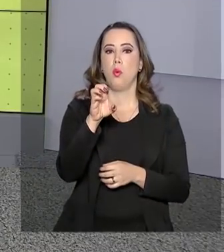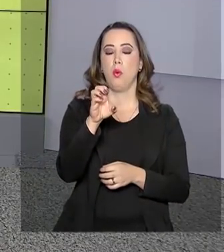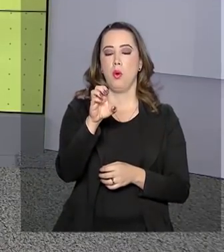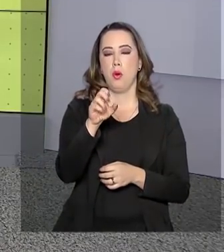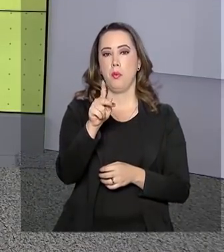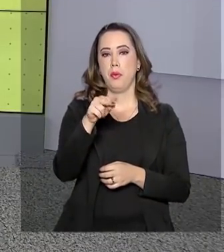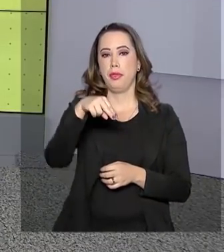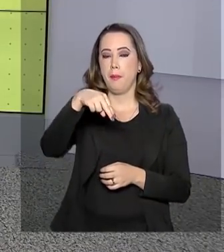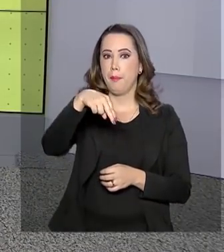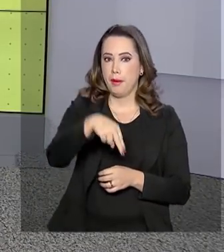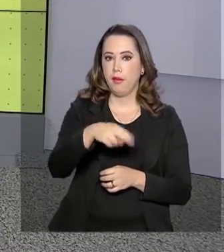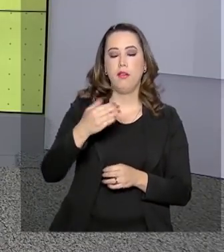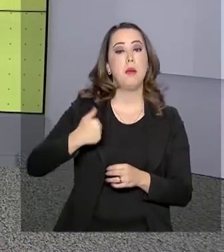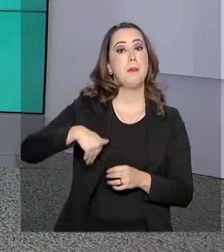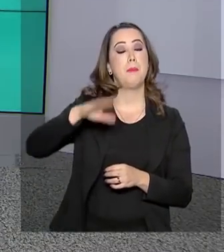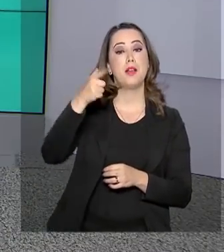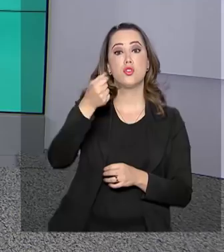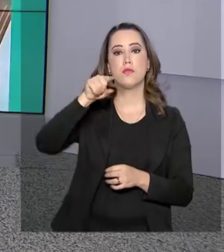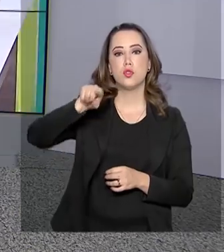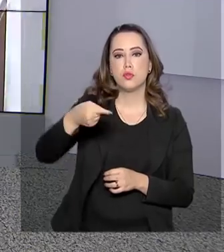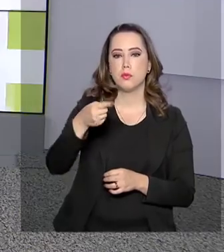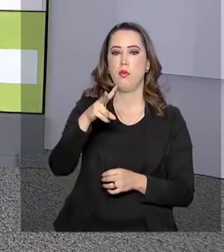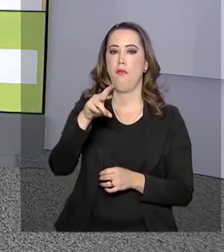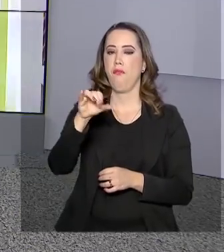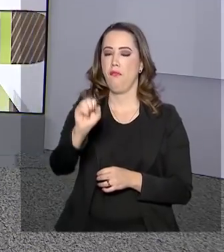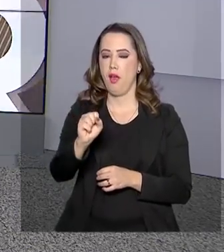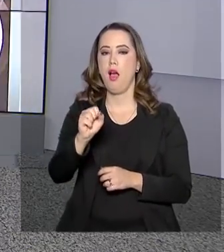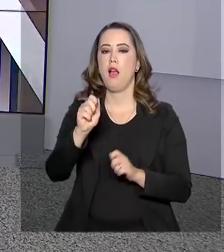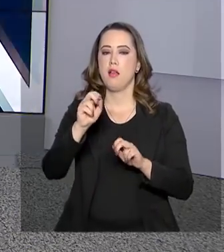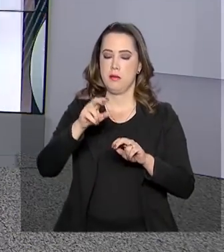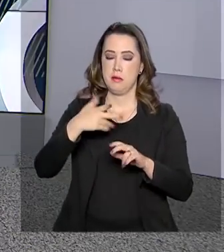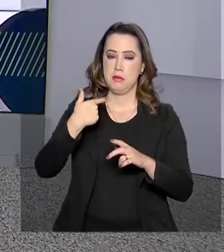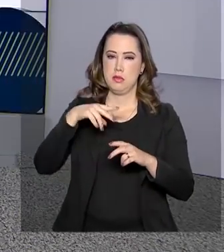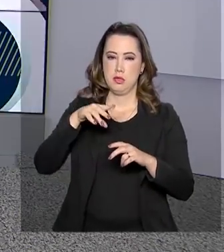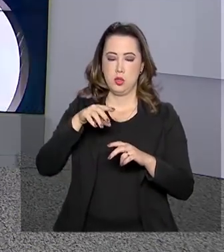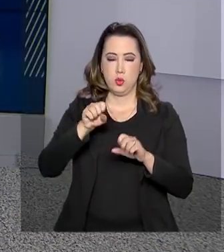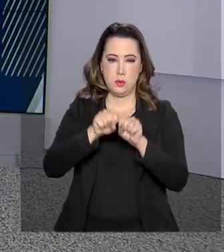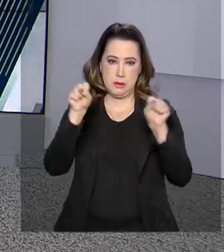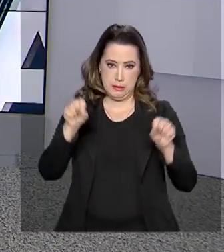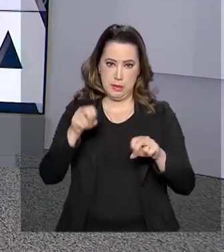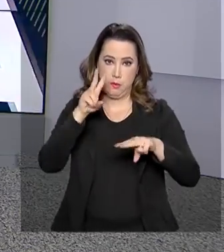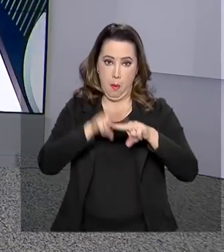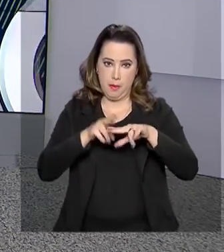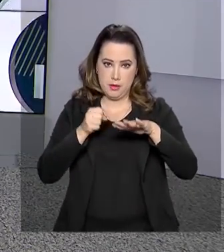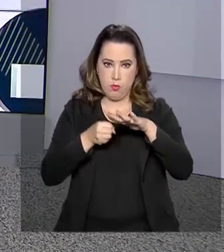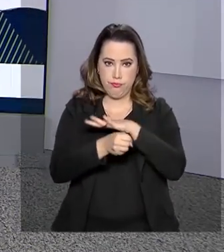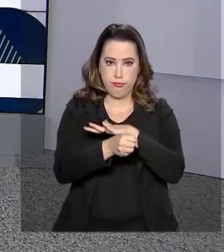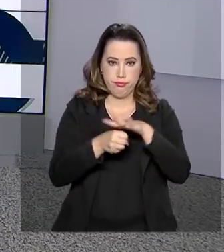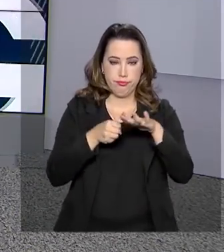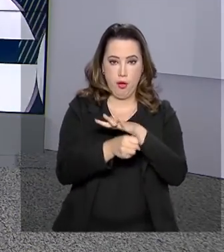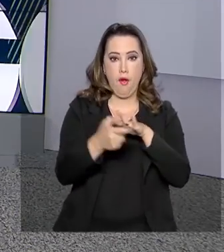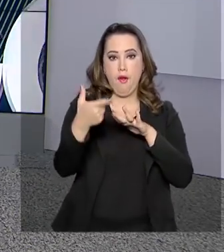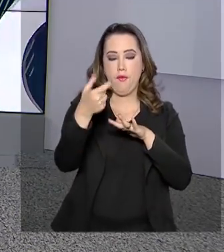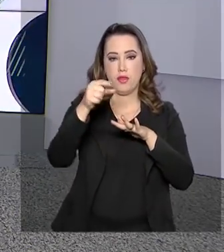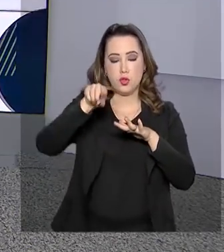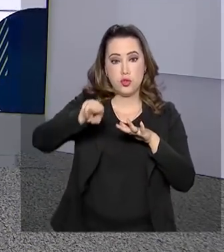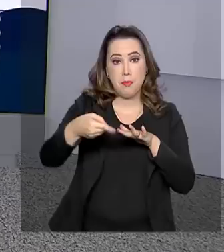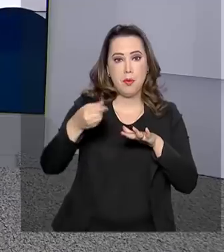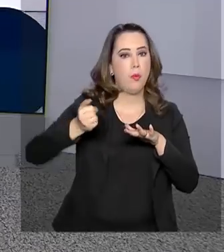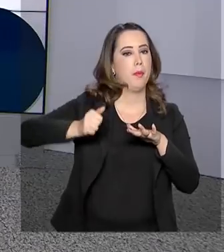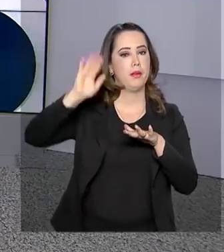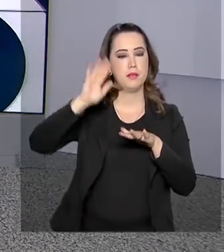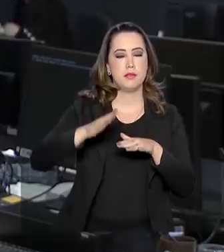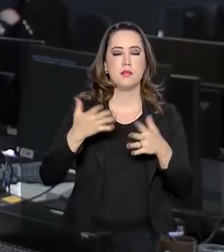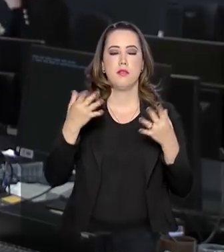a criação de mais de 20 mil vagas no sistema prisional este ano. De São Paulo, o repórter Ricardo Ferraz tem mais informações. Olá,